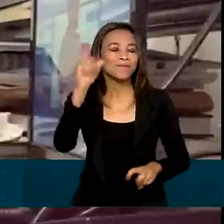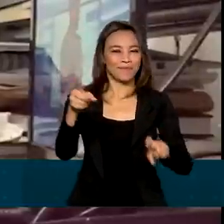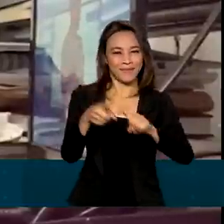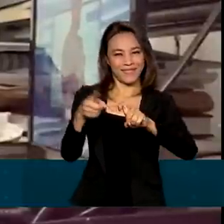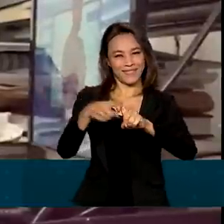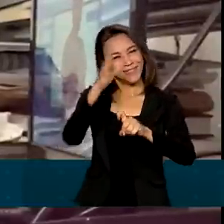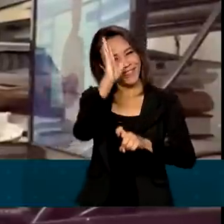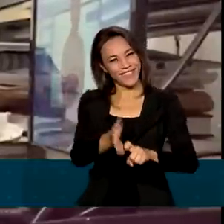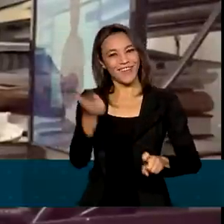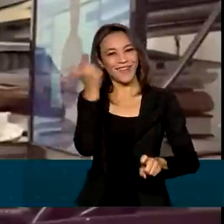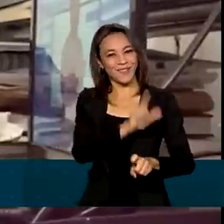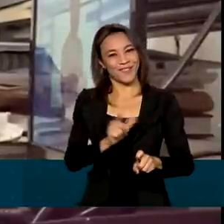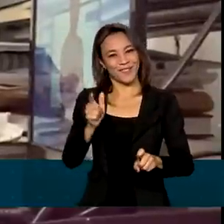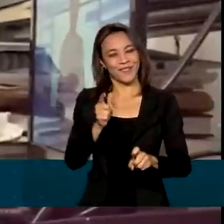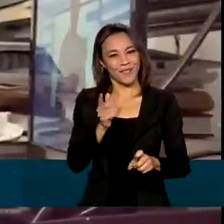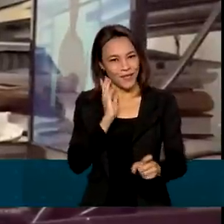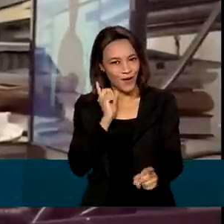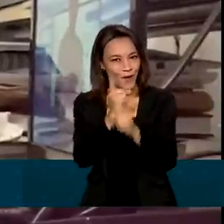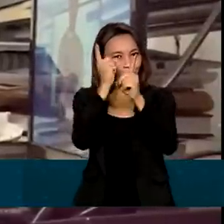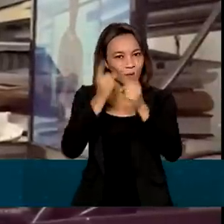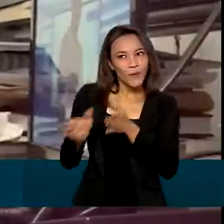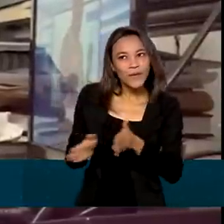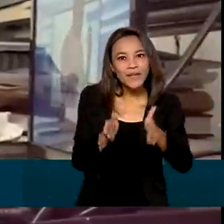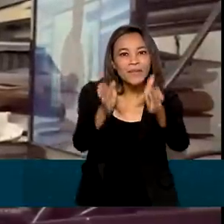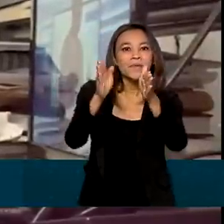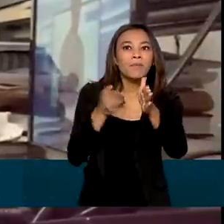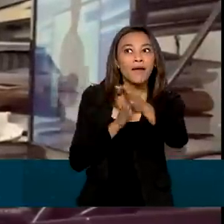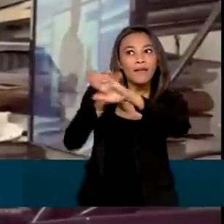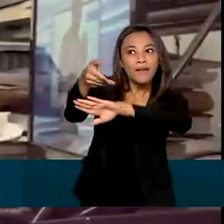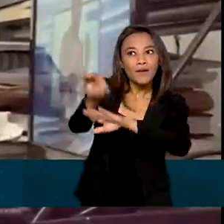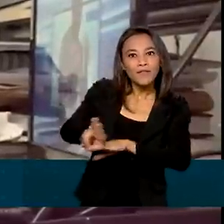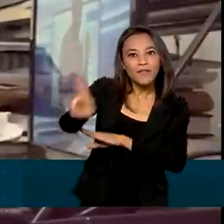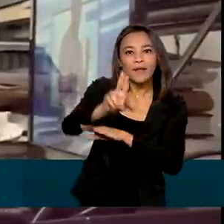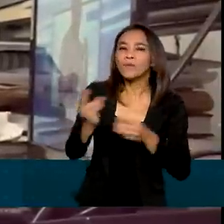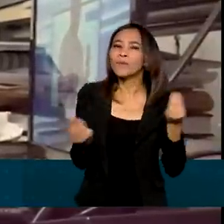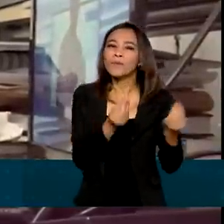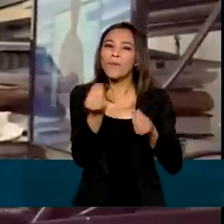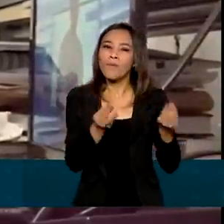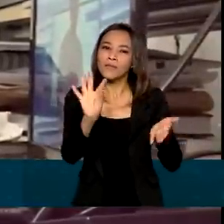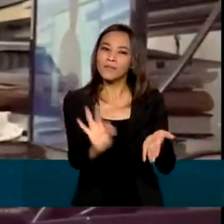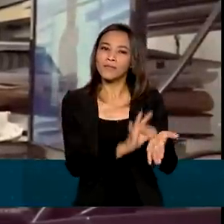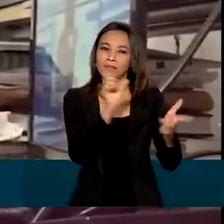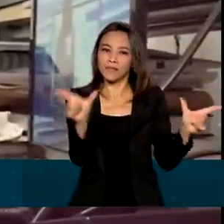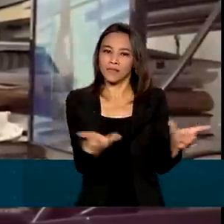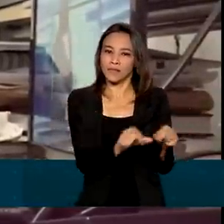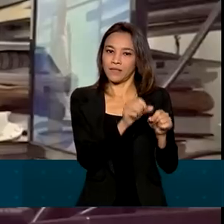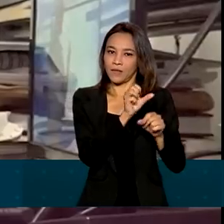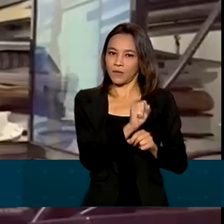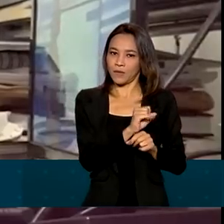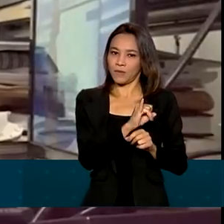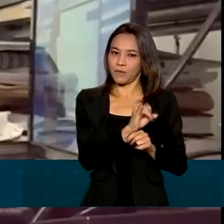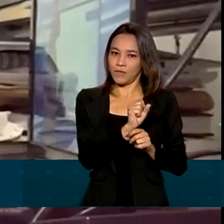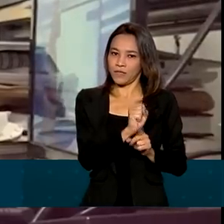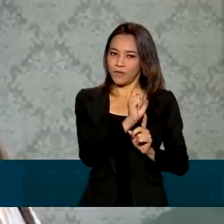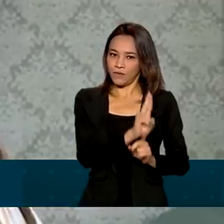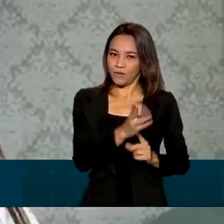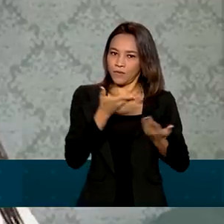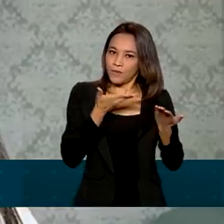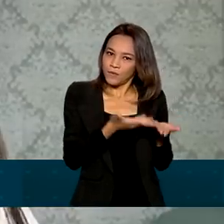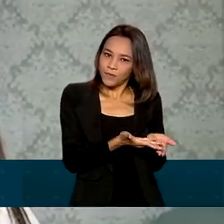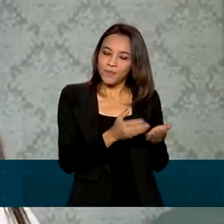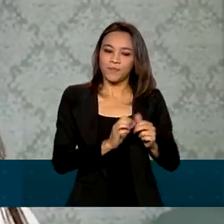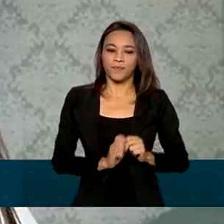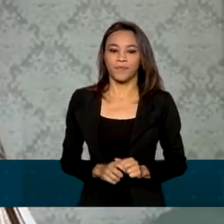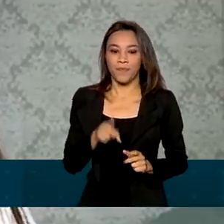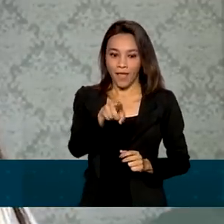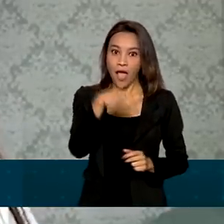encontrou o caminho para entrar em uma universidade pública. Se inscrever no Sisu, o Sistema de Seleção Unificada. Ele é a